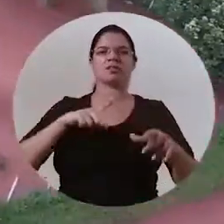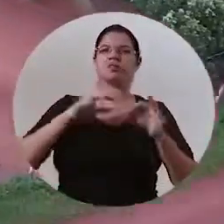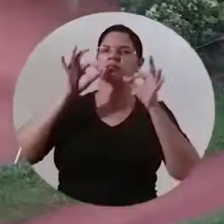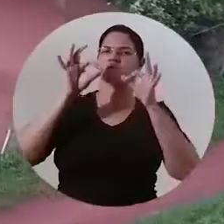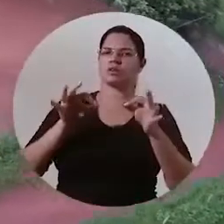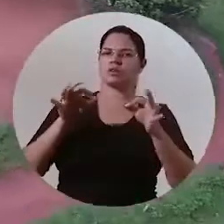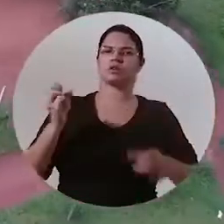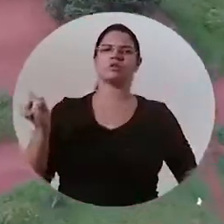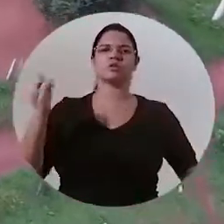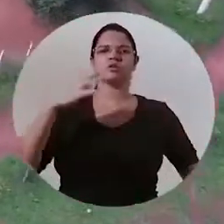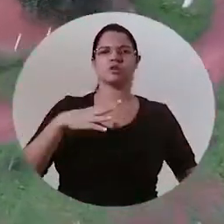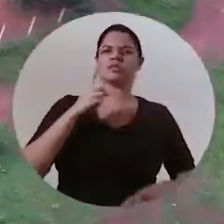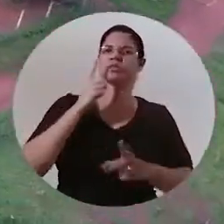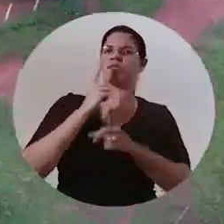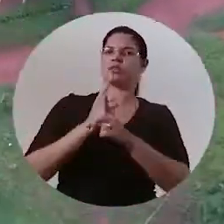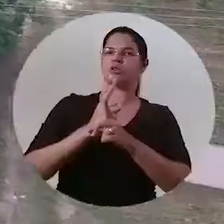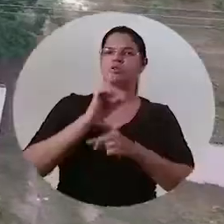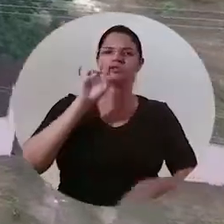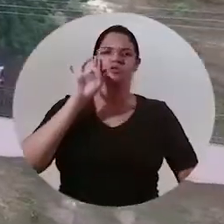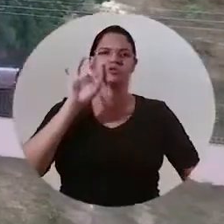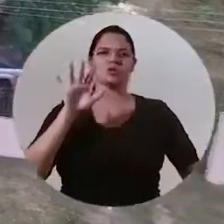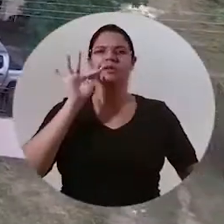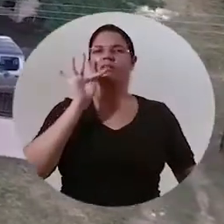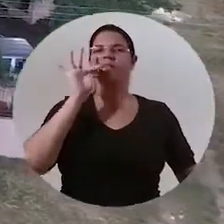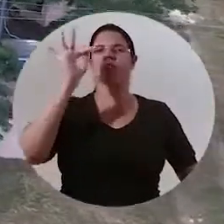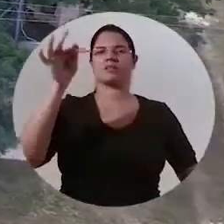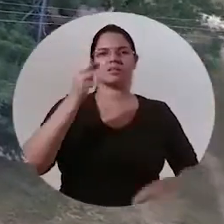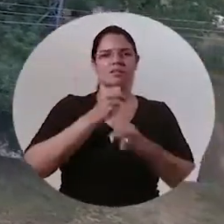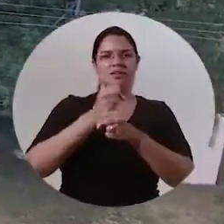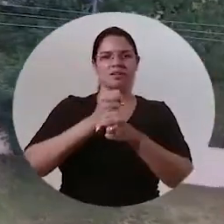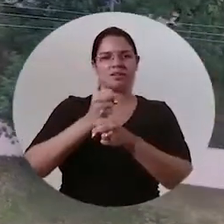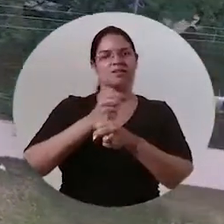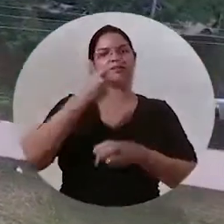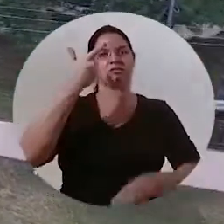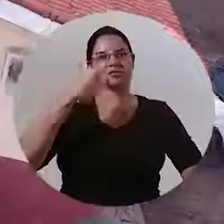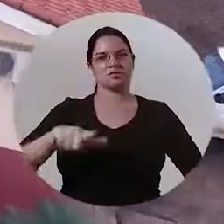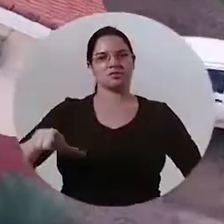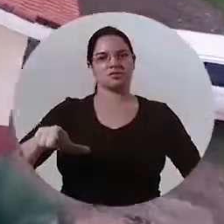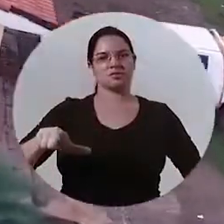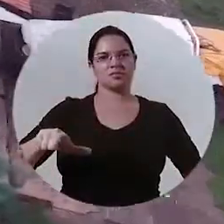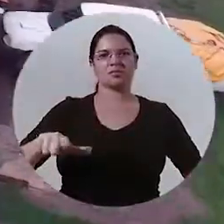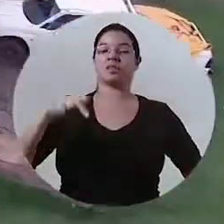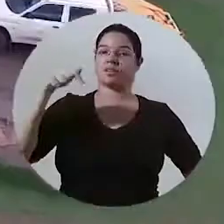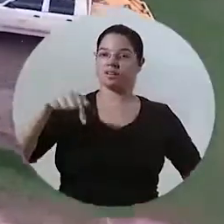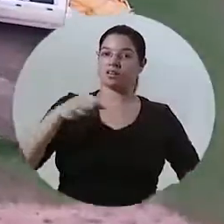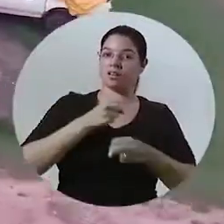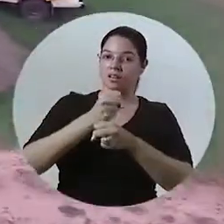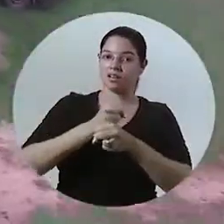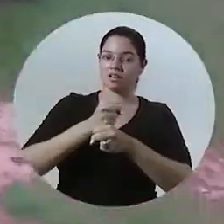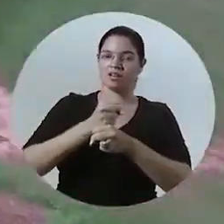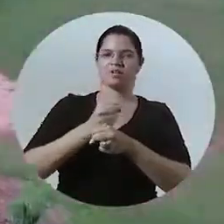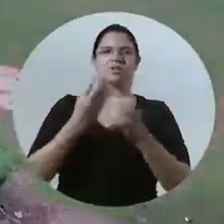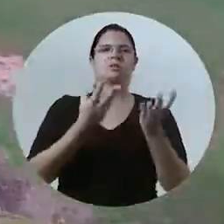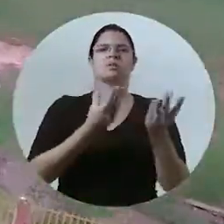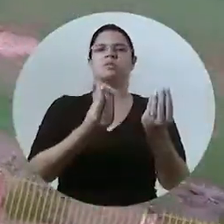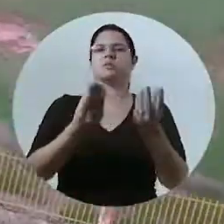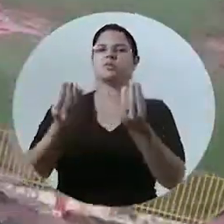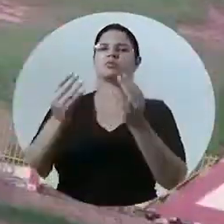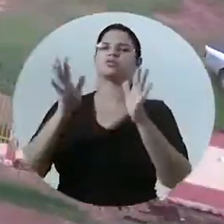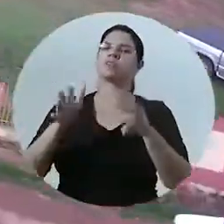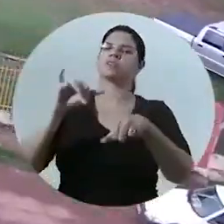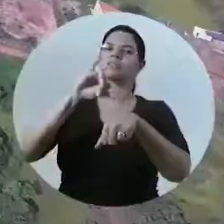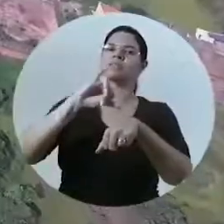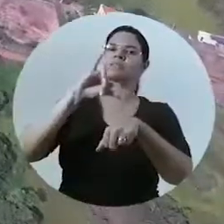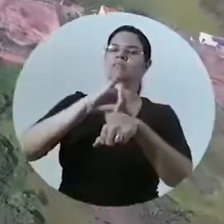novo encontro só mesmo no próximo ano deve se concretizar este ano muitos foram os lugares que